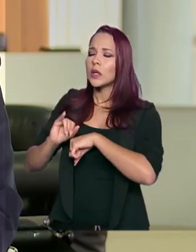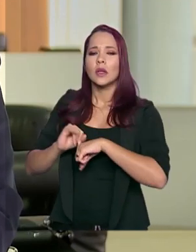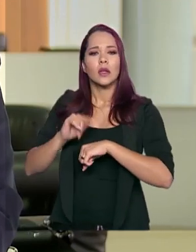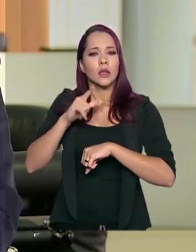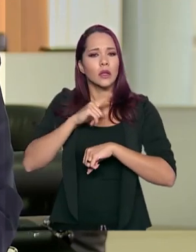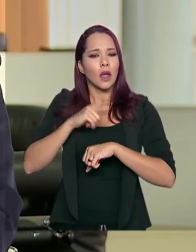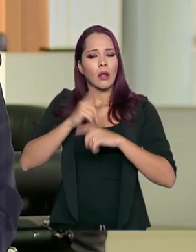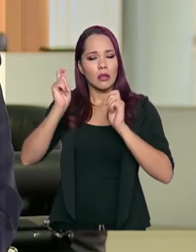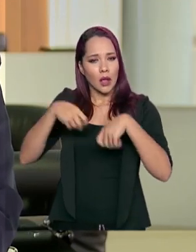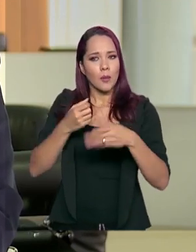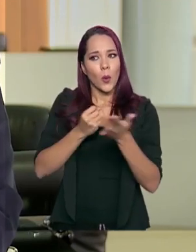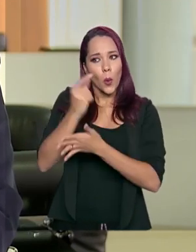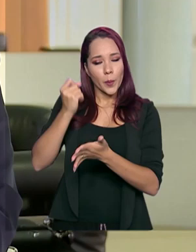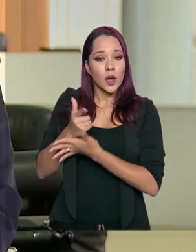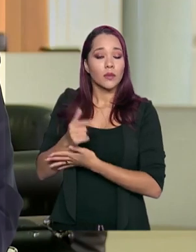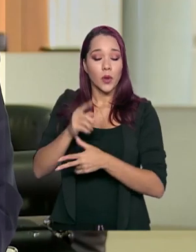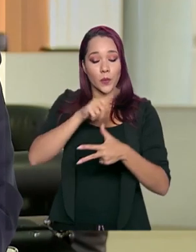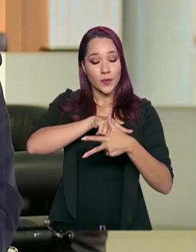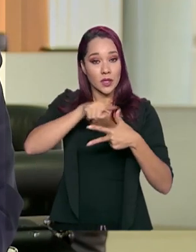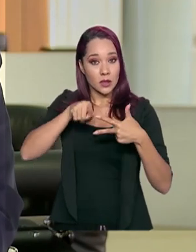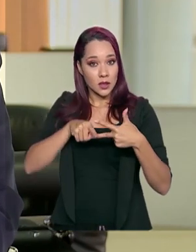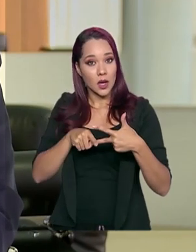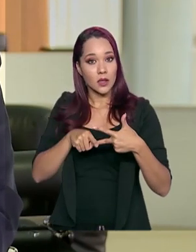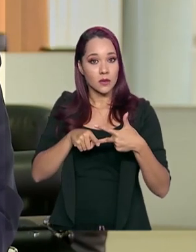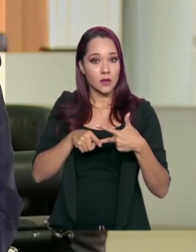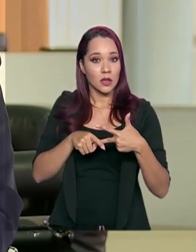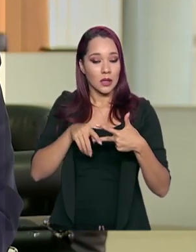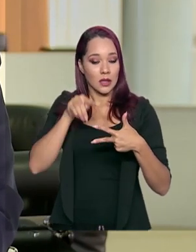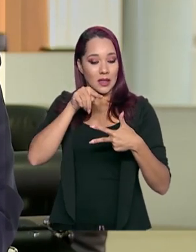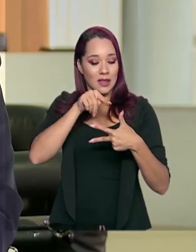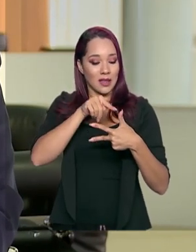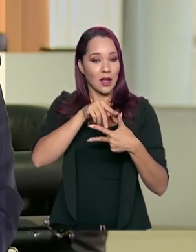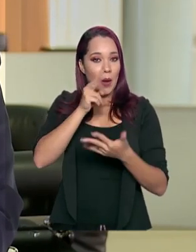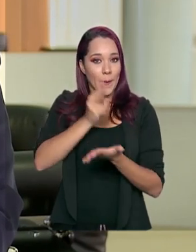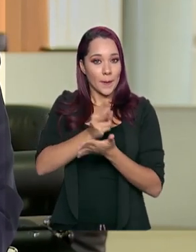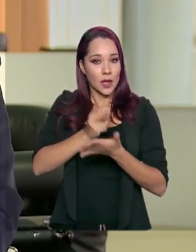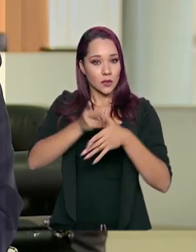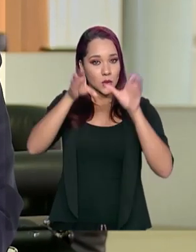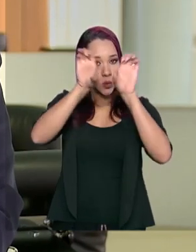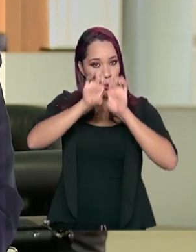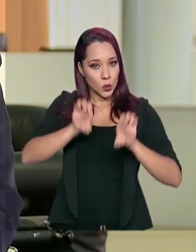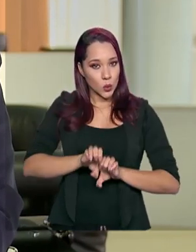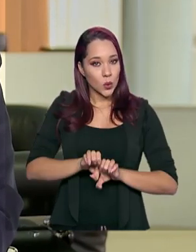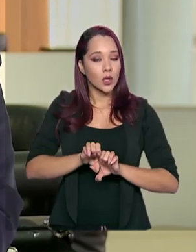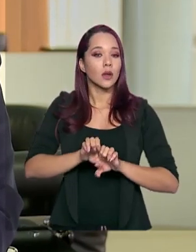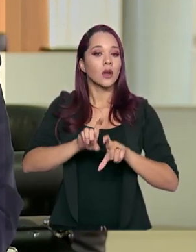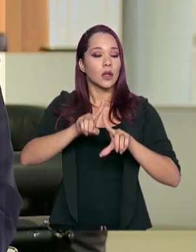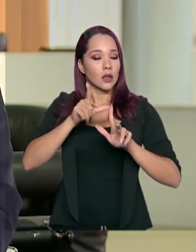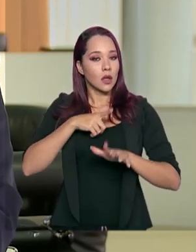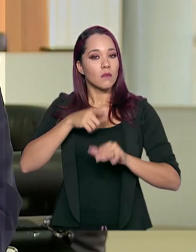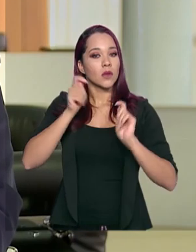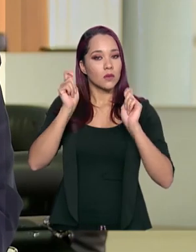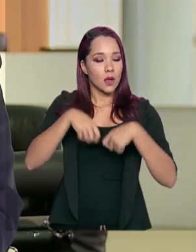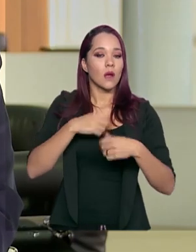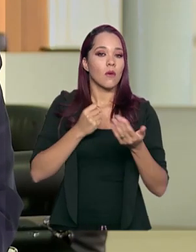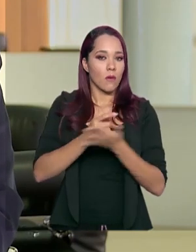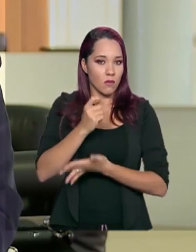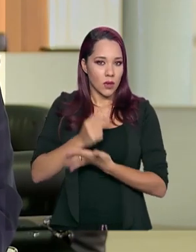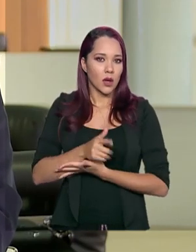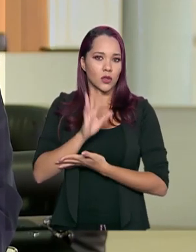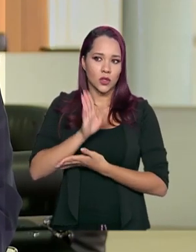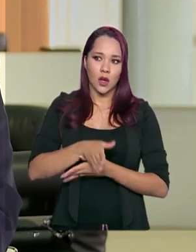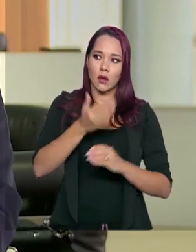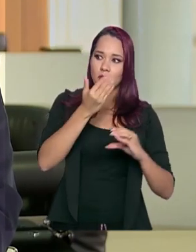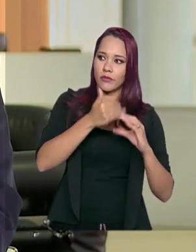para fazer suas compras. Então, há três entes que, embora pertençam à mesma estrutura, que têm a possibilidade de comprar. Nós já